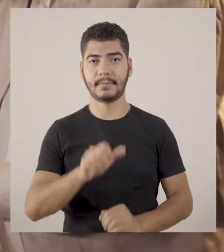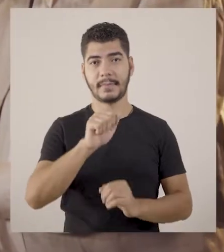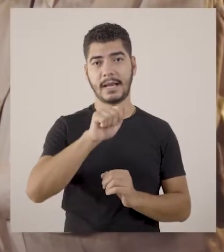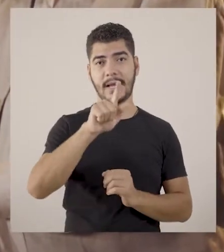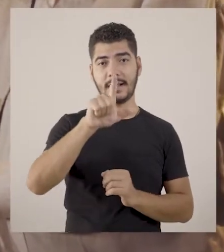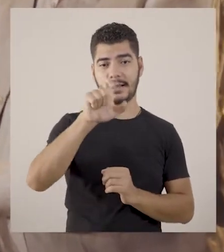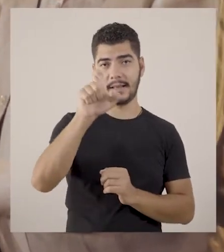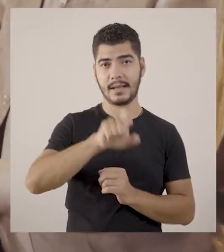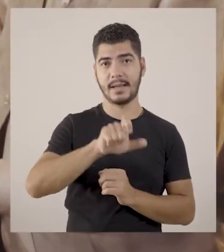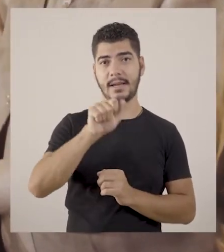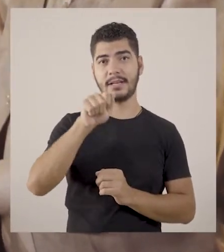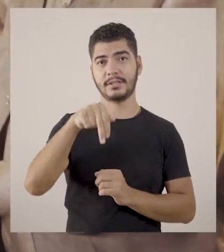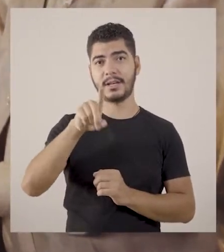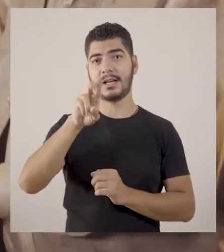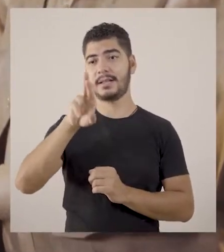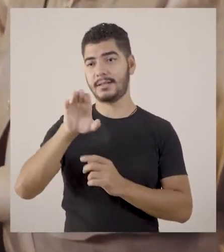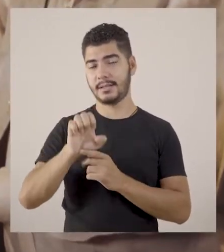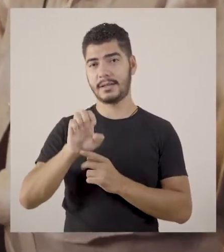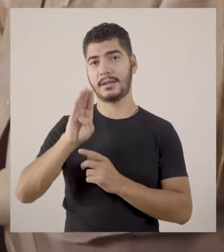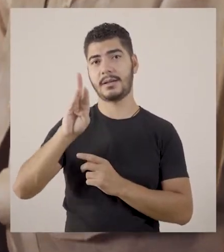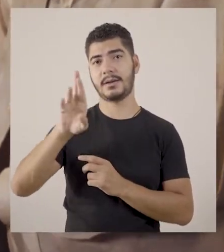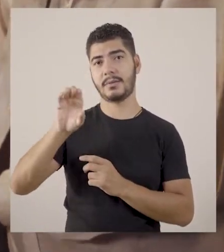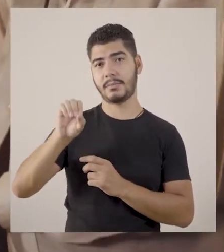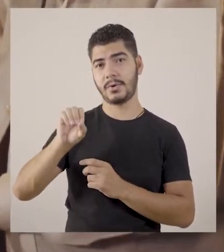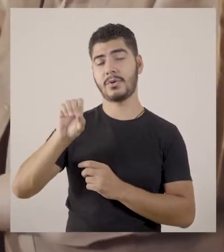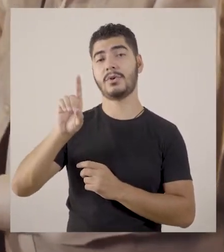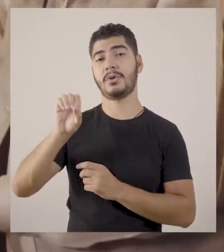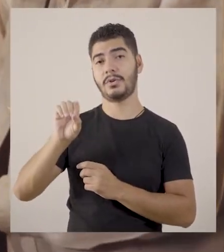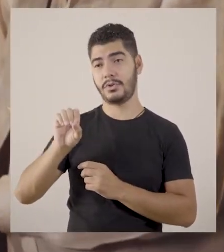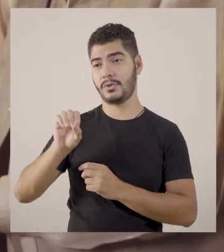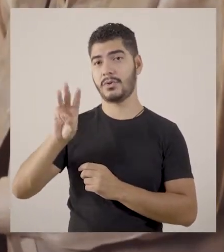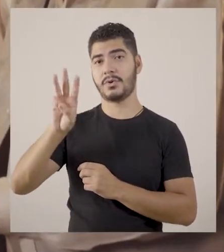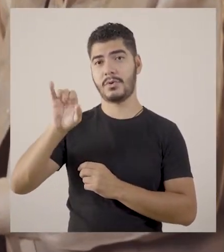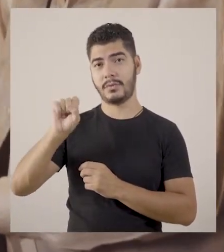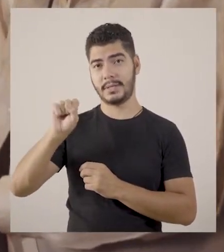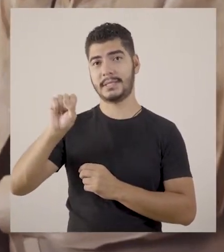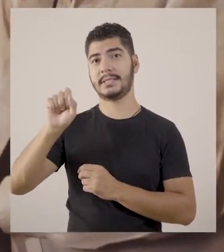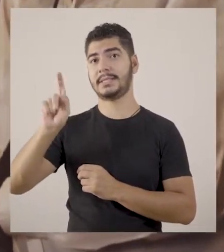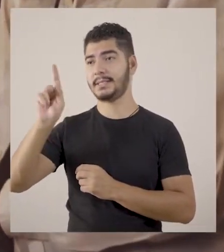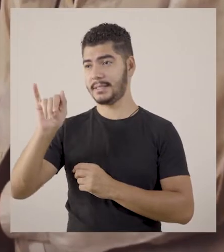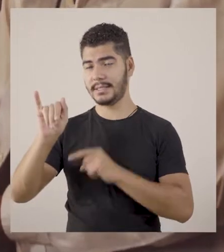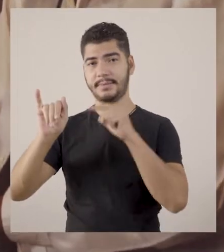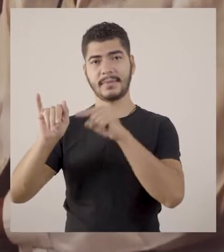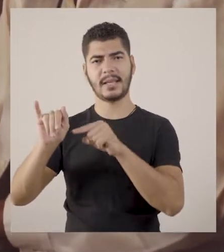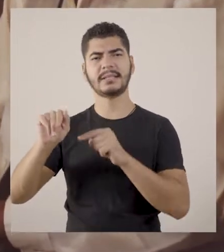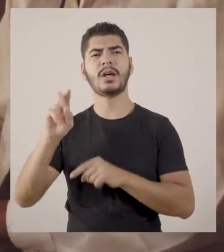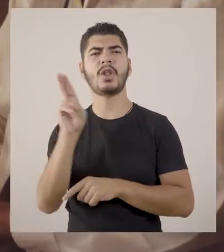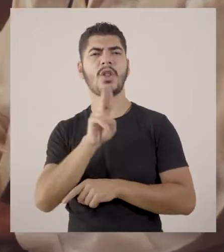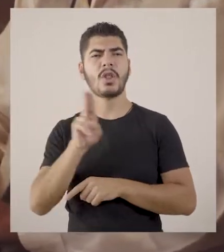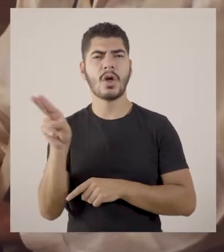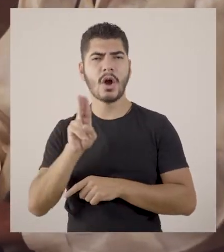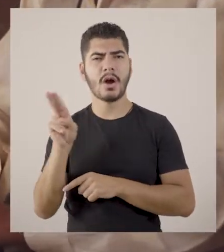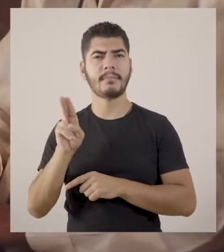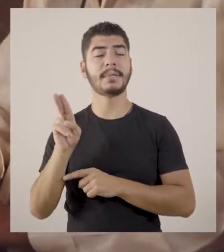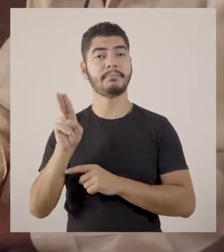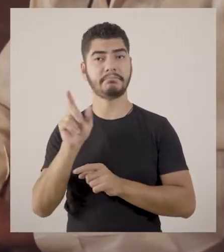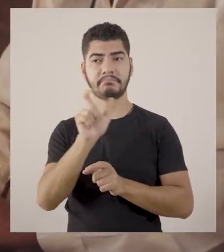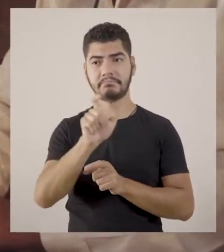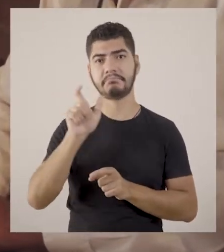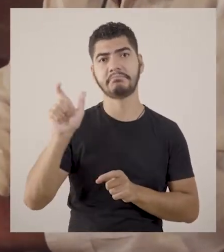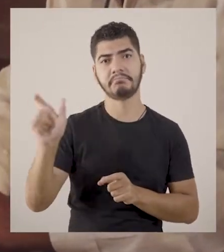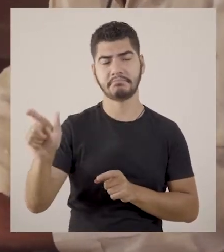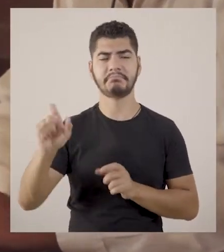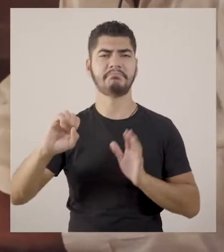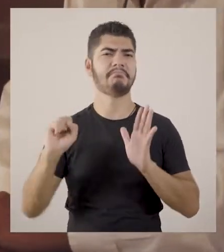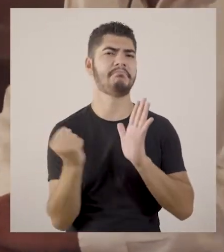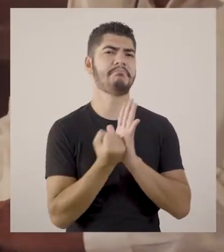Alexander Brodovski, ou Alexandre Brodovski, para os brasileiros, é um dos dois nomes e um dos dois sobrenomes